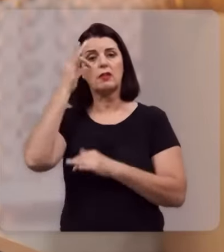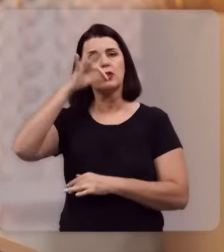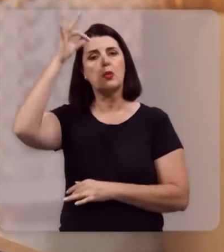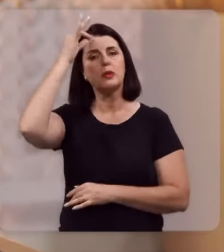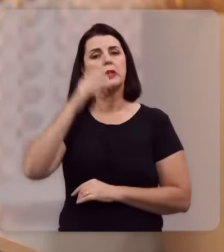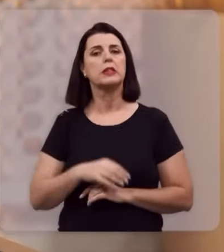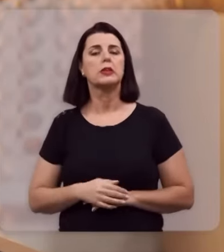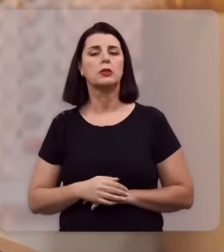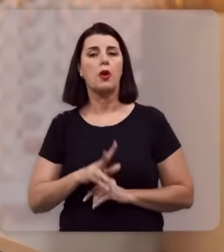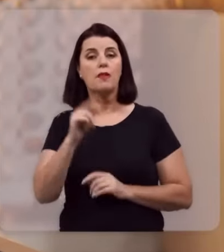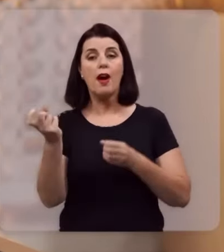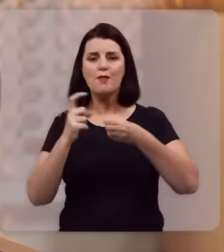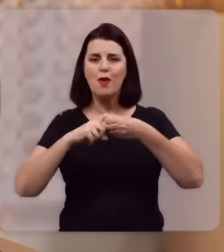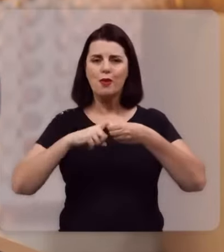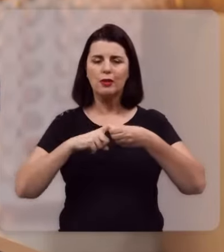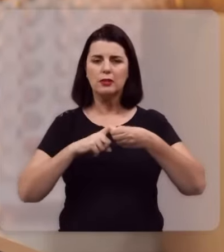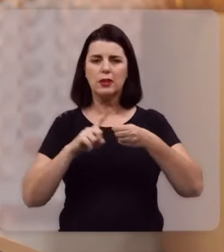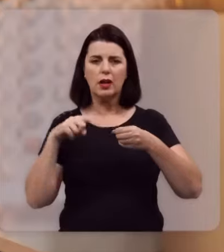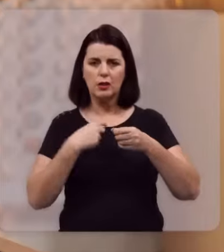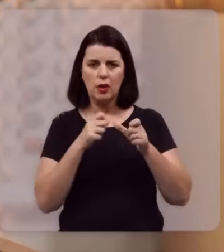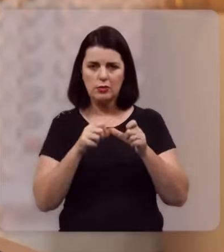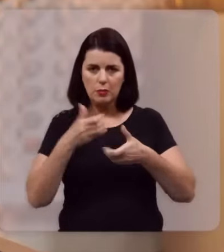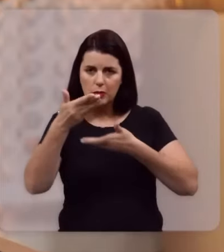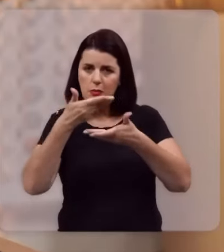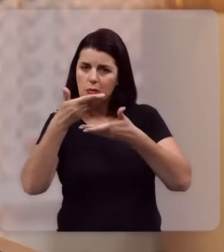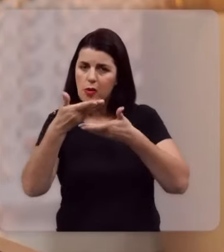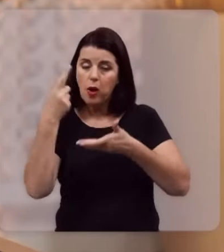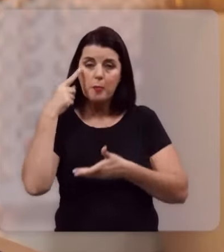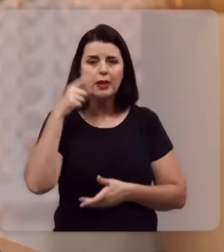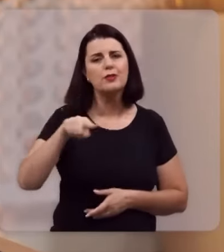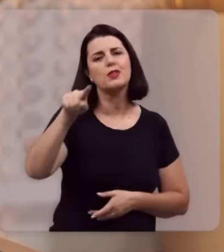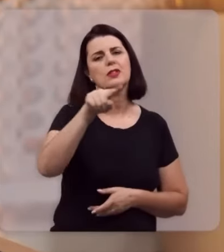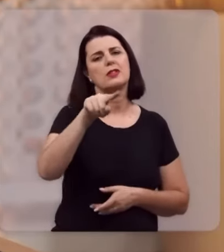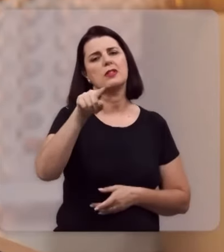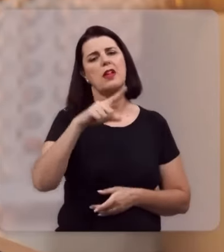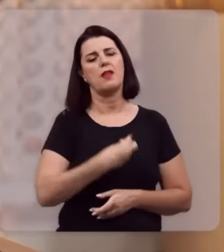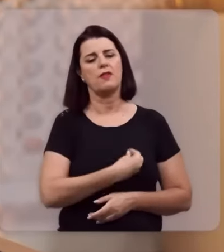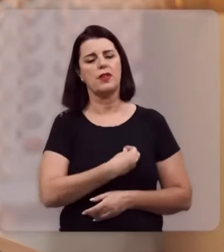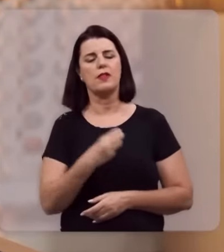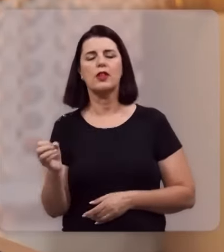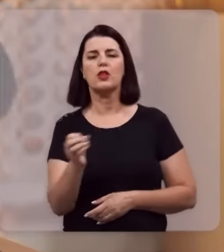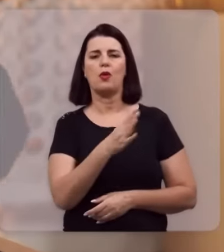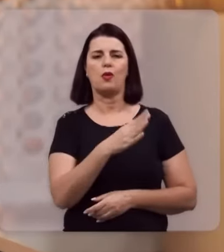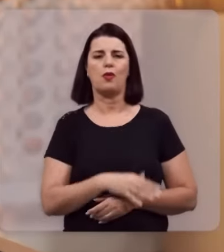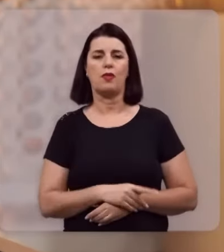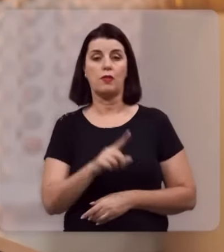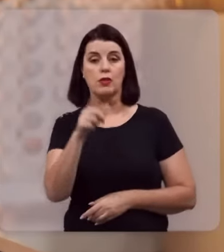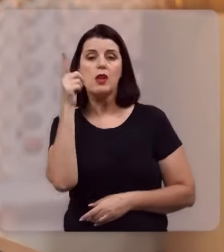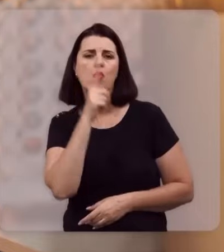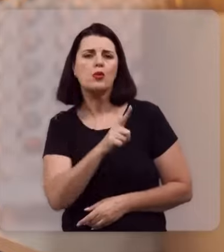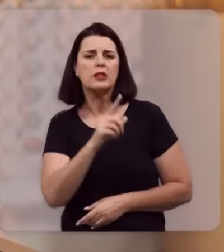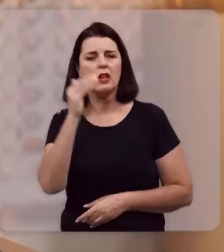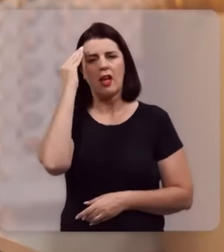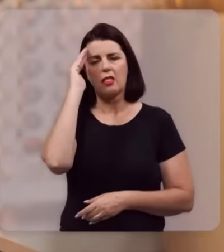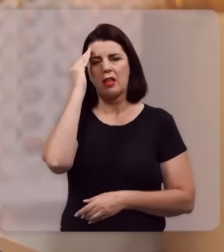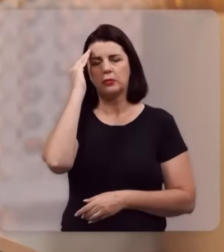por meio do seu espírito e vai voltar. Nós estamos compartilhando isso para que você vive em novidade de vida. Para